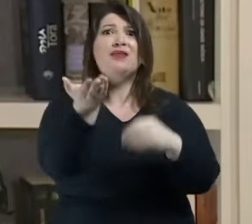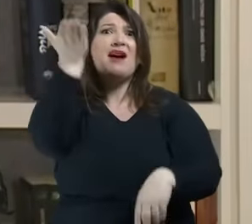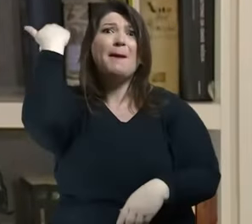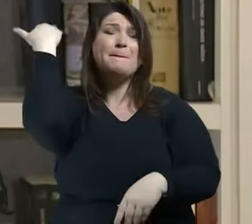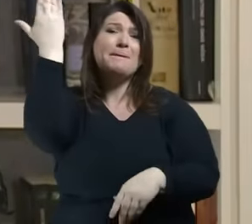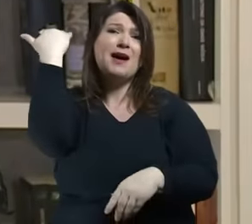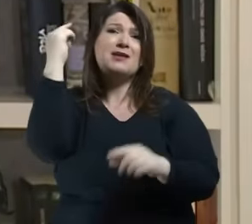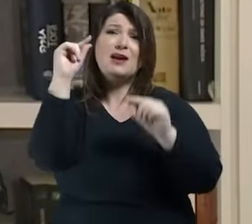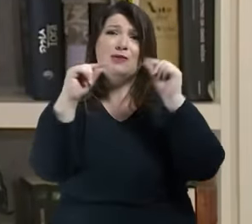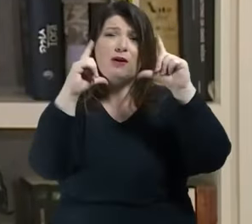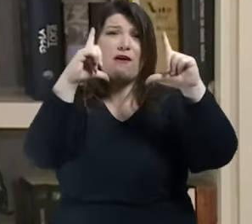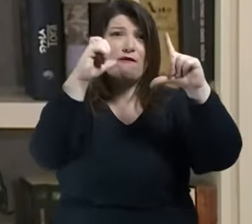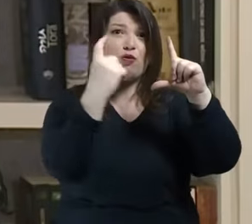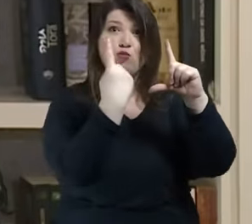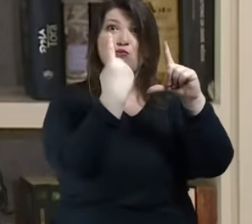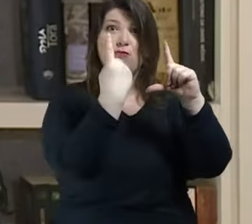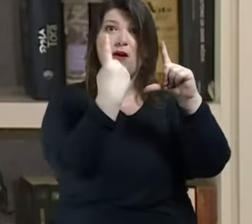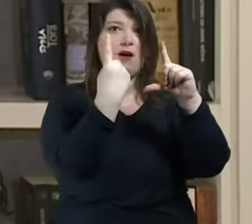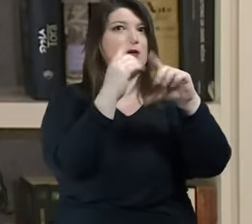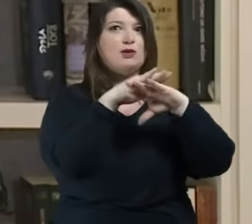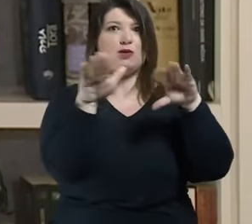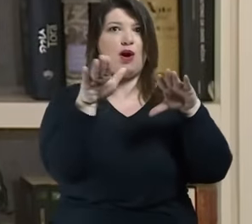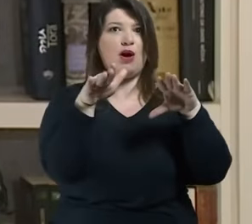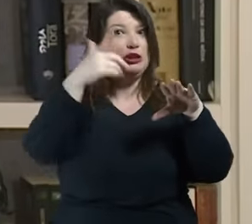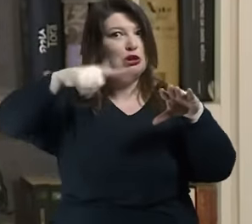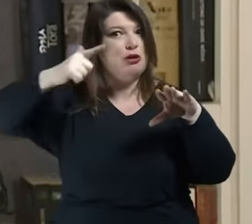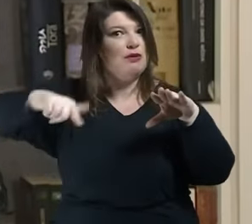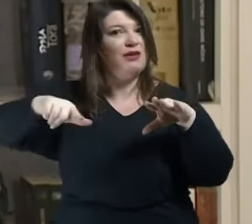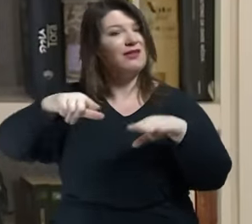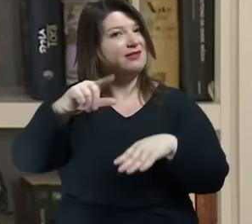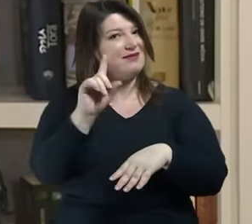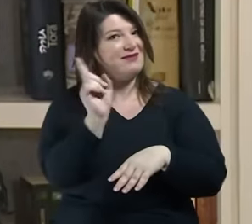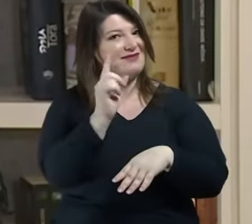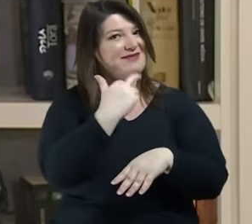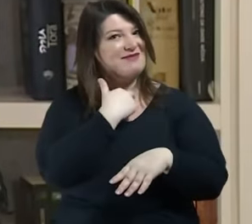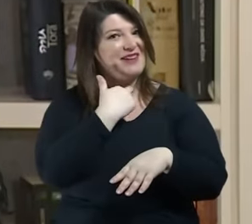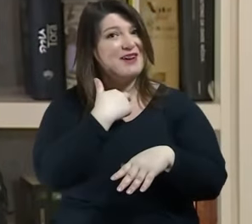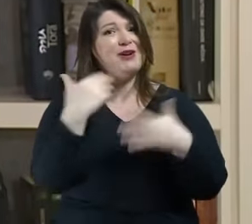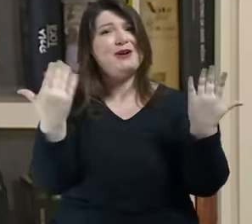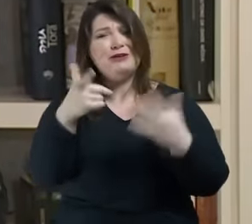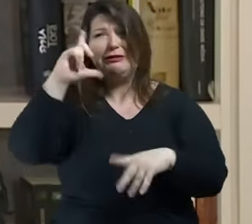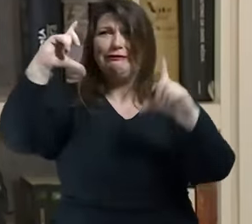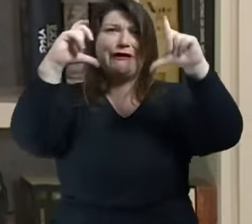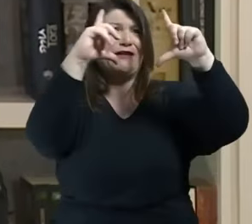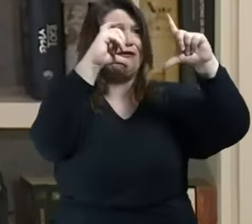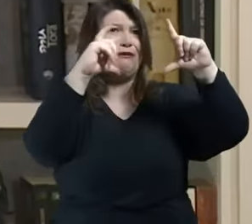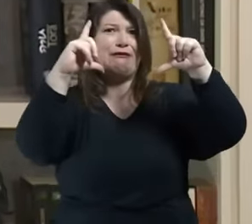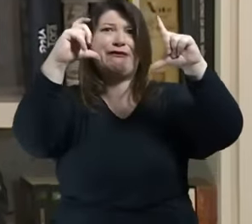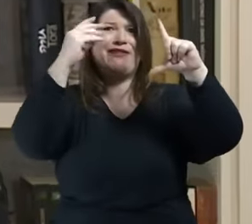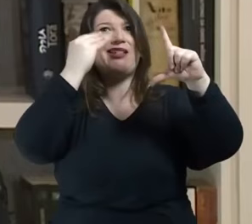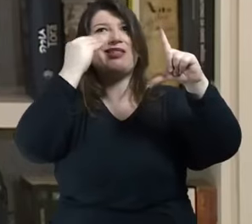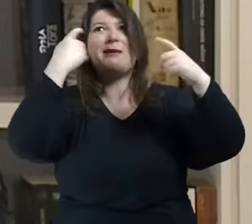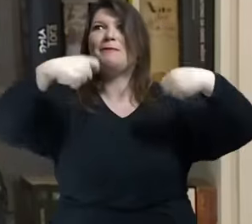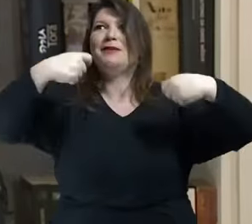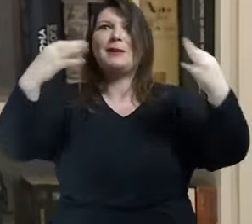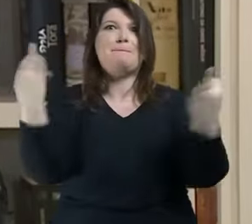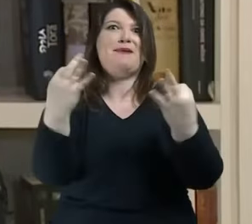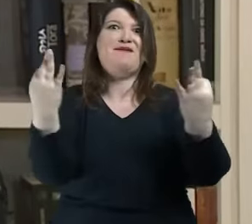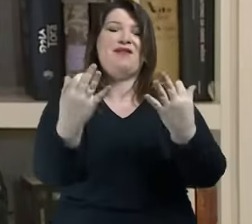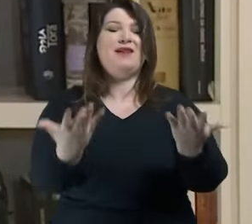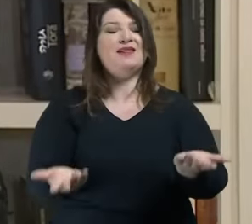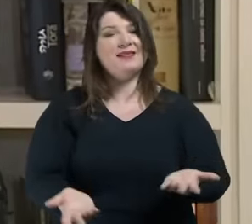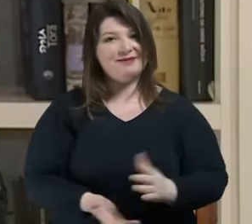debater essa foto e mostrar e pensar alguns influenciadores confessaram que aquela foto tranquila fazendo